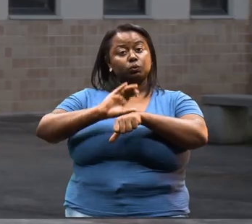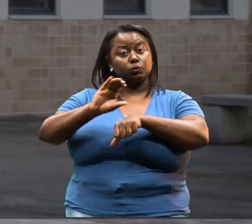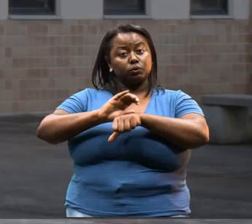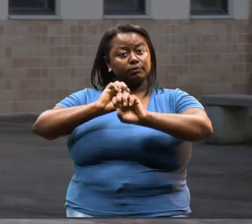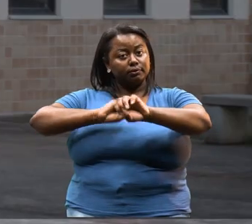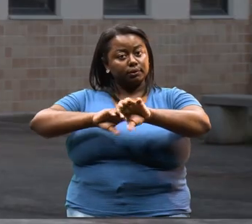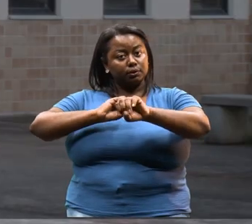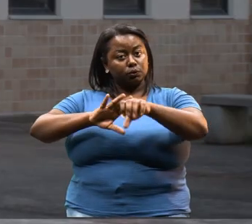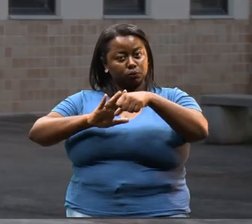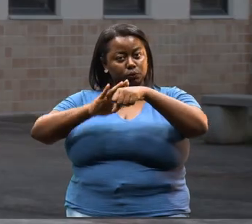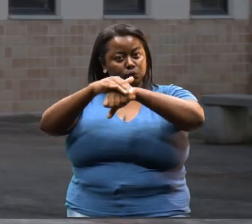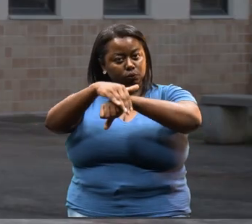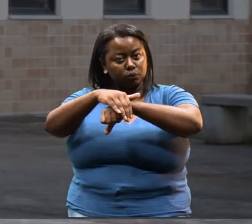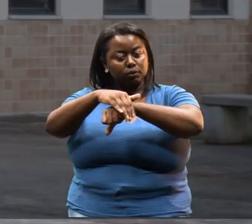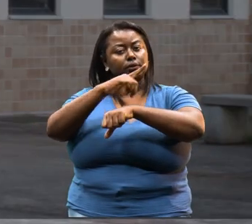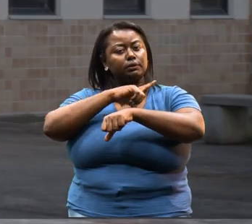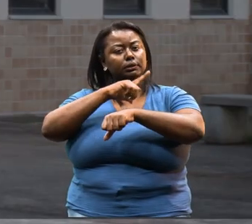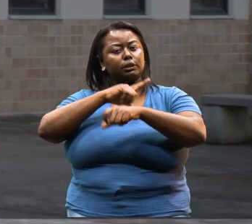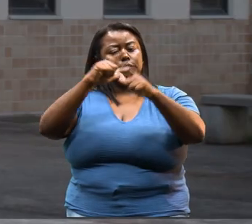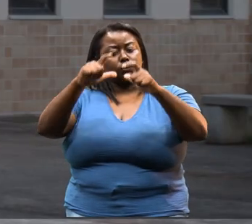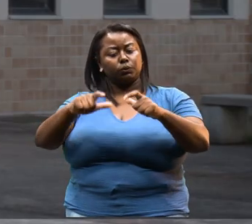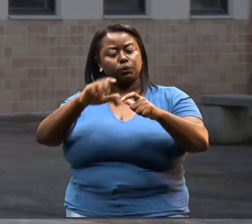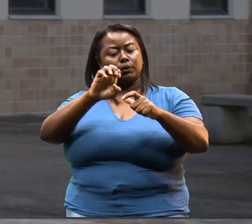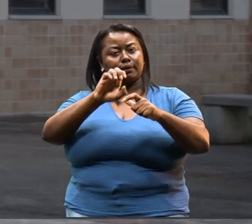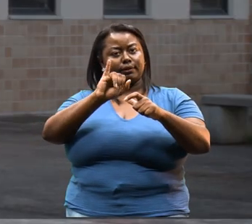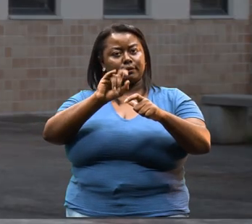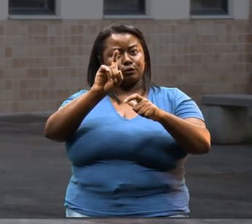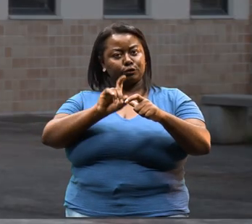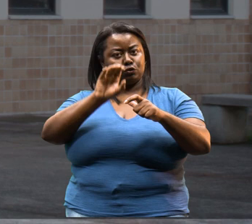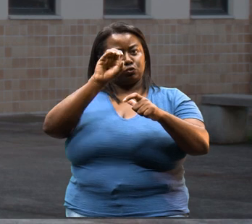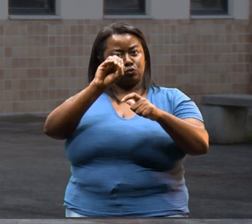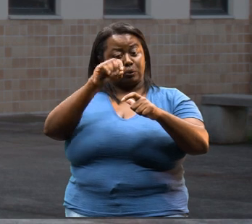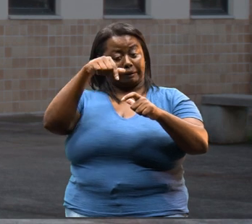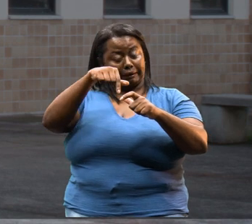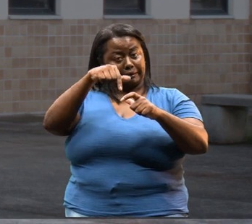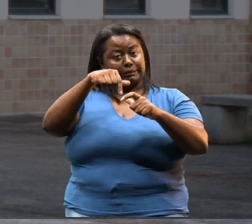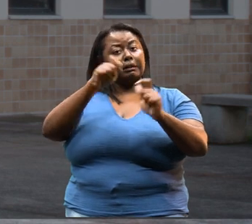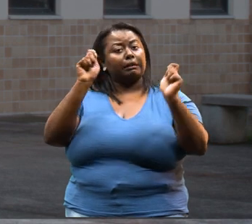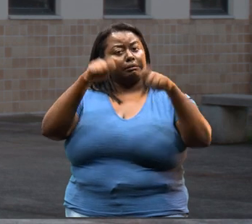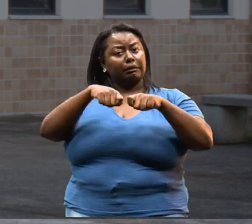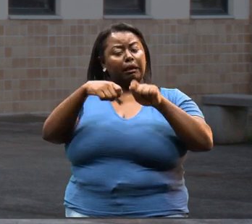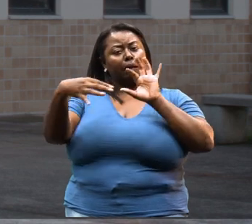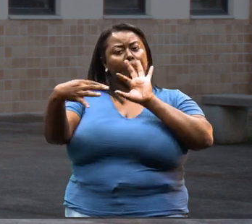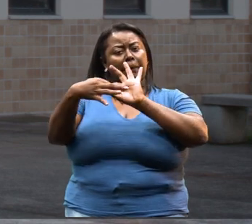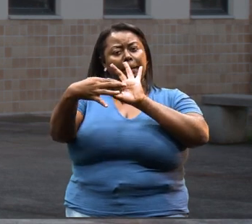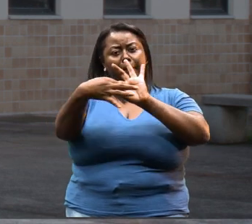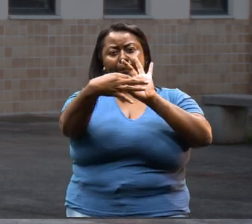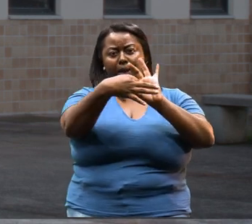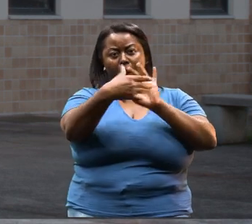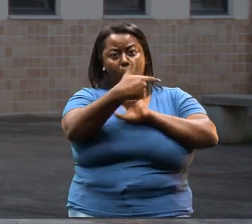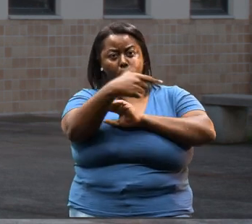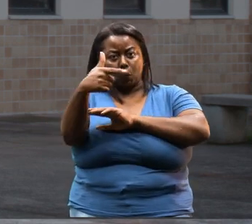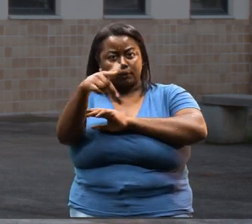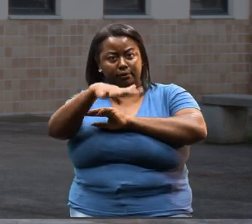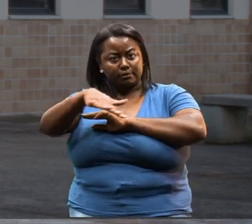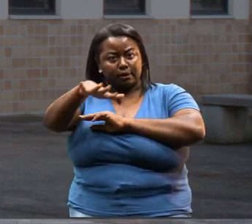O curso de licenciatura noturno, ele tem um eixo integrador que é